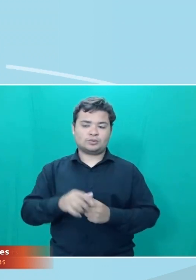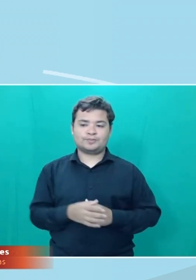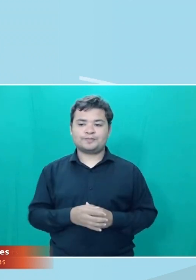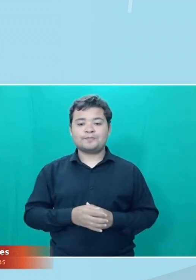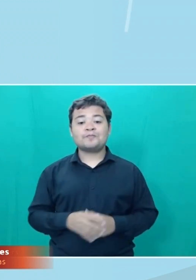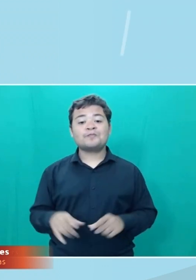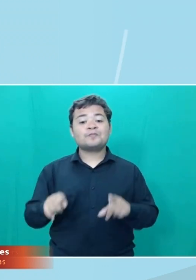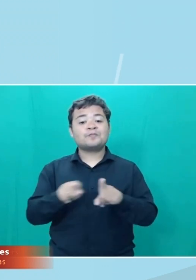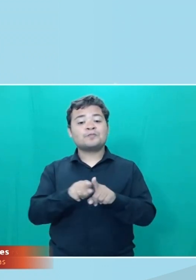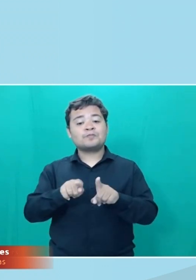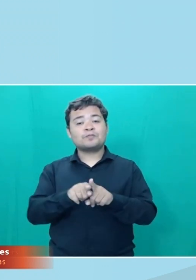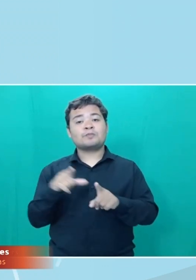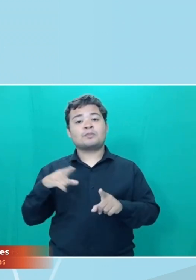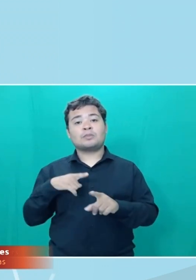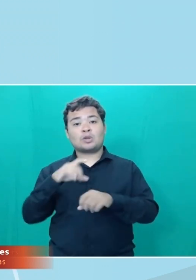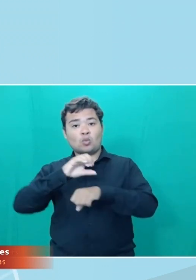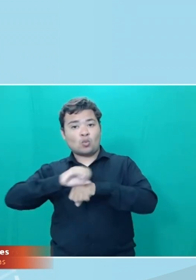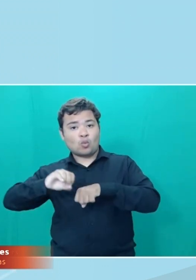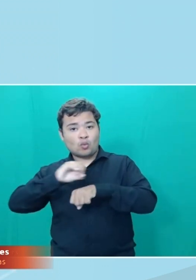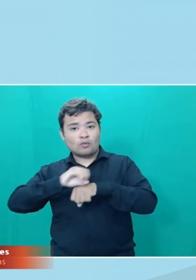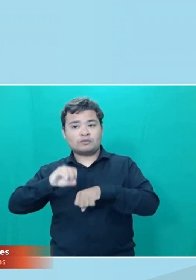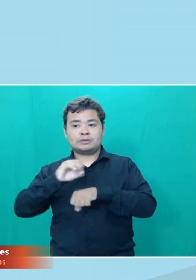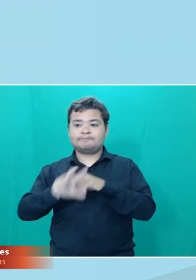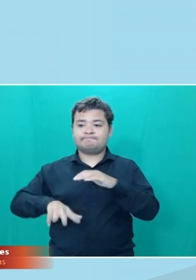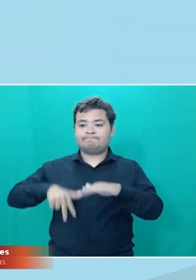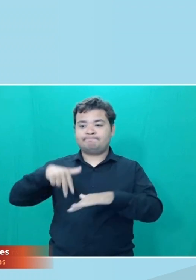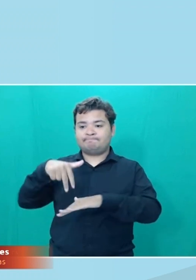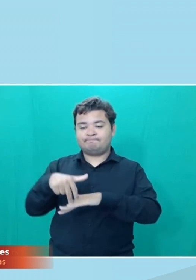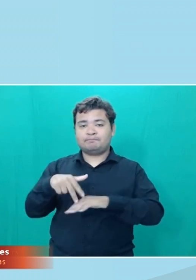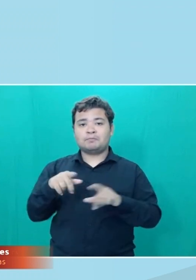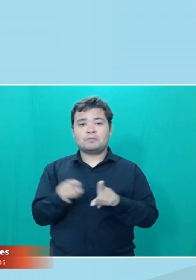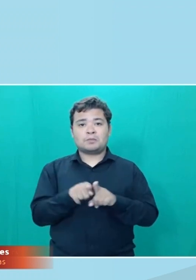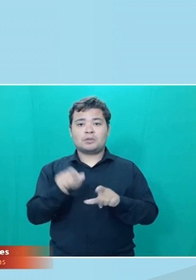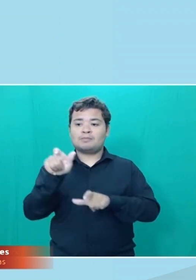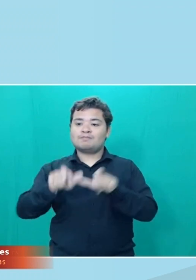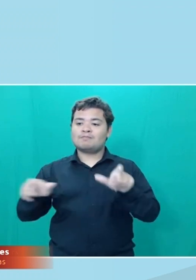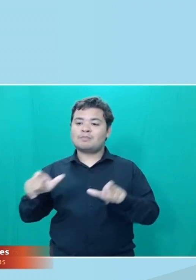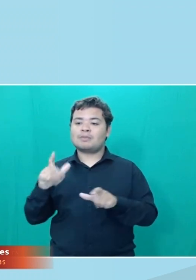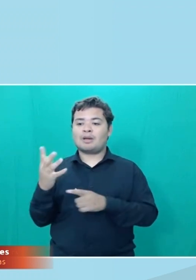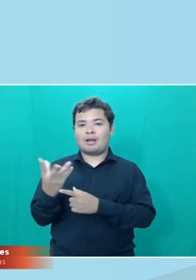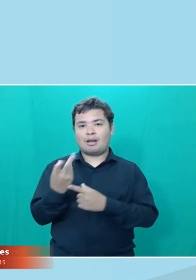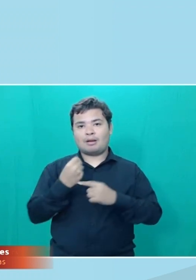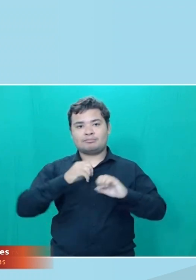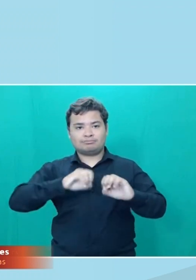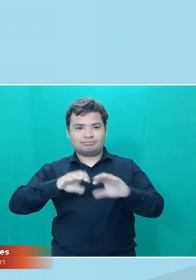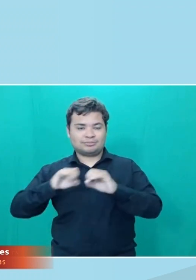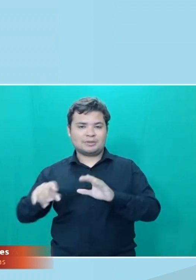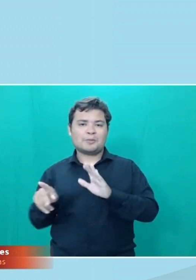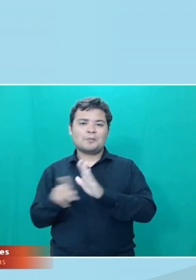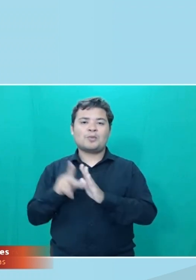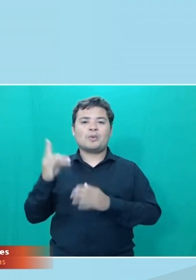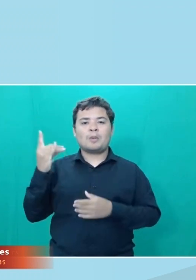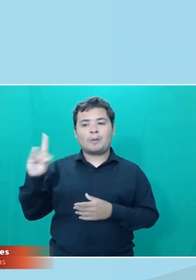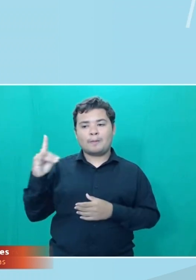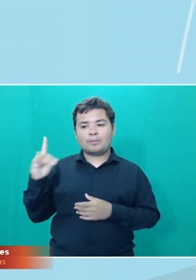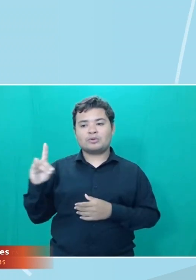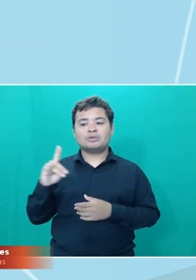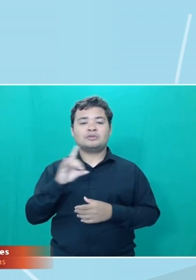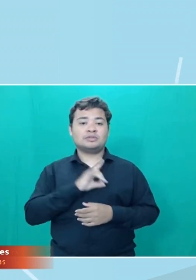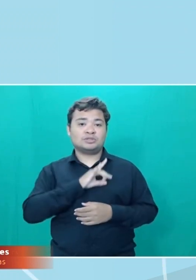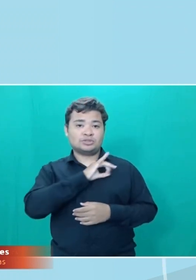serão oferecidas oficinas cênicas com arte-educadores de países como Bolívia, Chile, Equador,